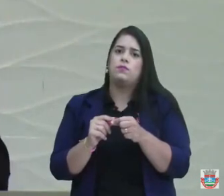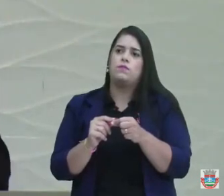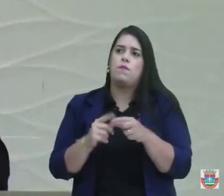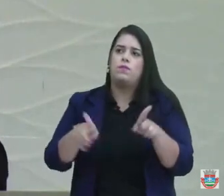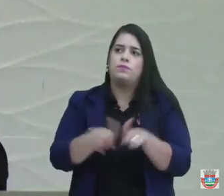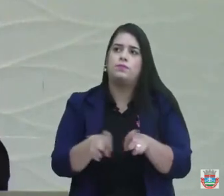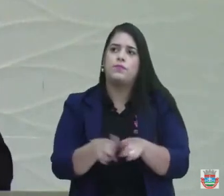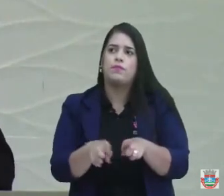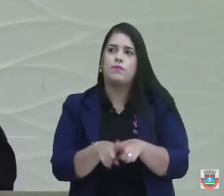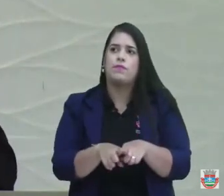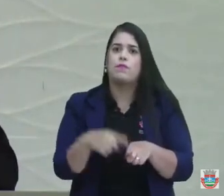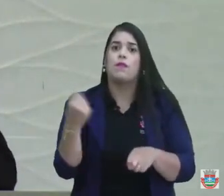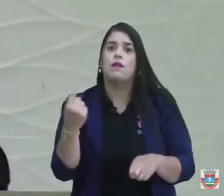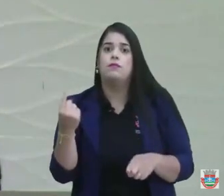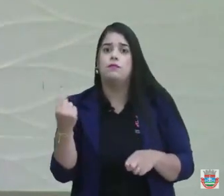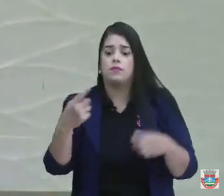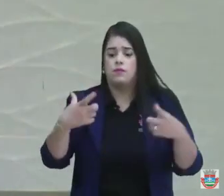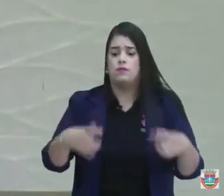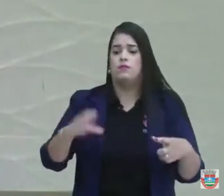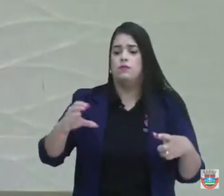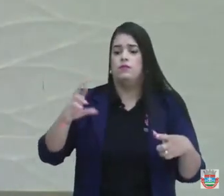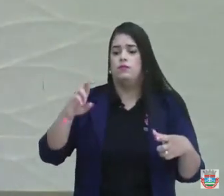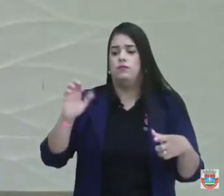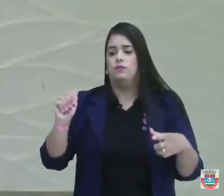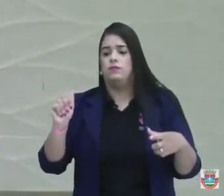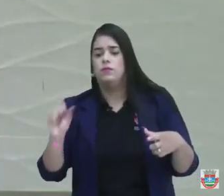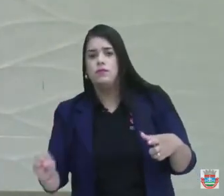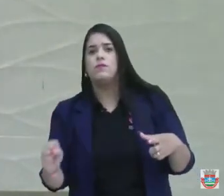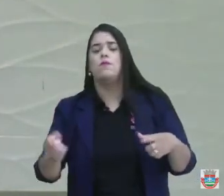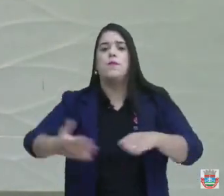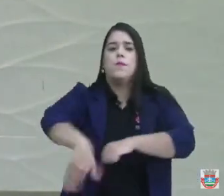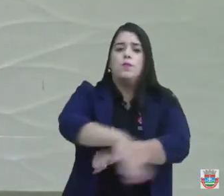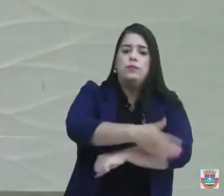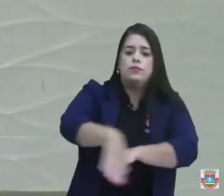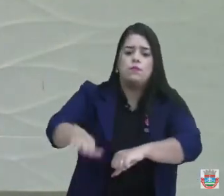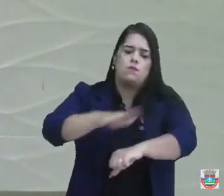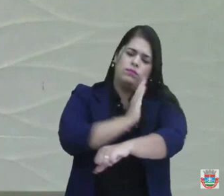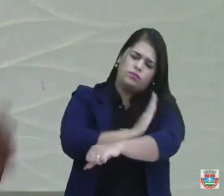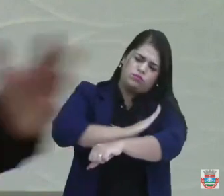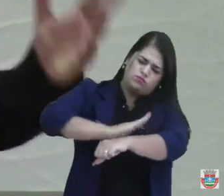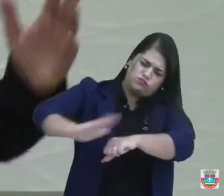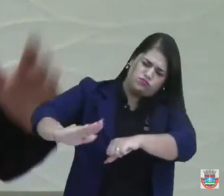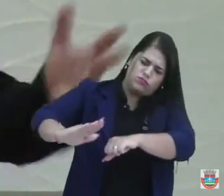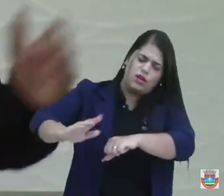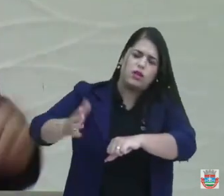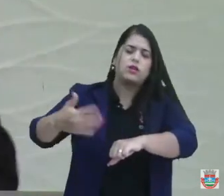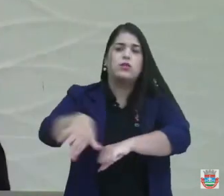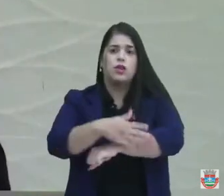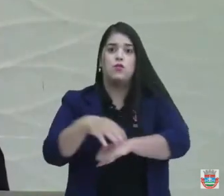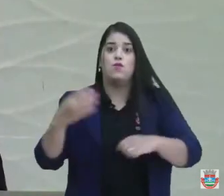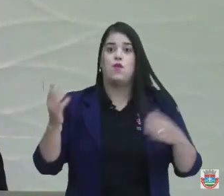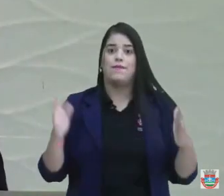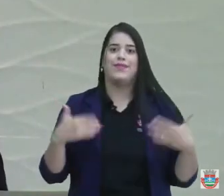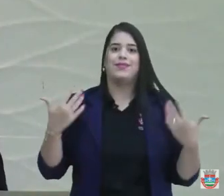Deixamos um crais, na Rua da Alegria, e calçamos, a Rua da Alegria, que ali era muito ruim, cheia de esgoto.